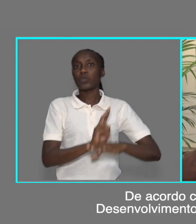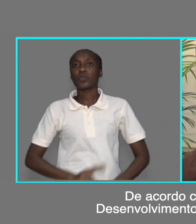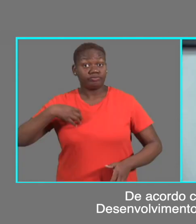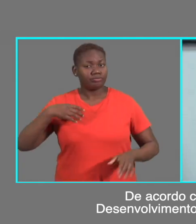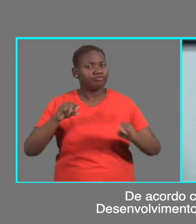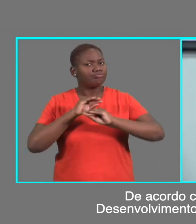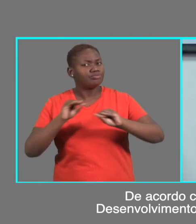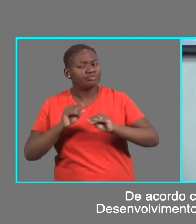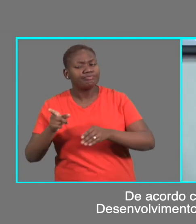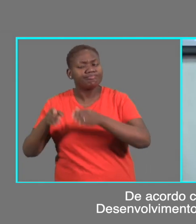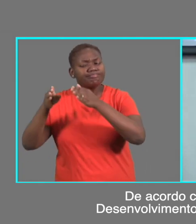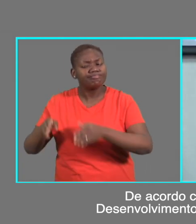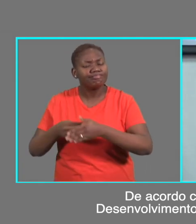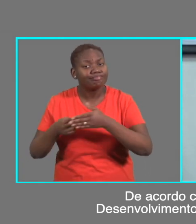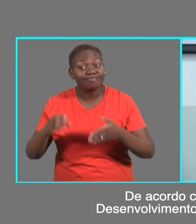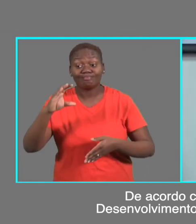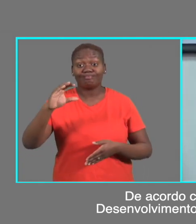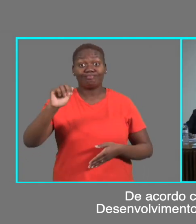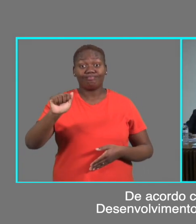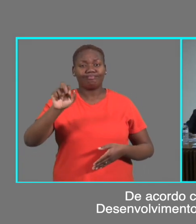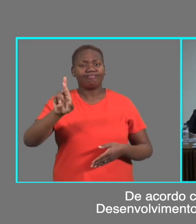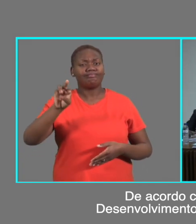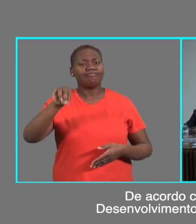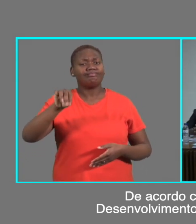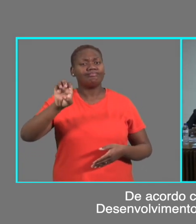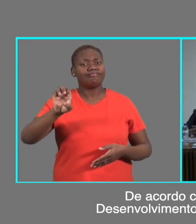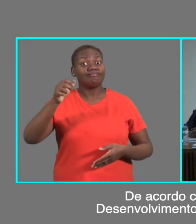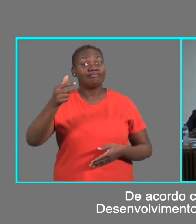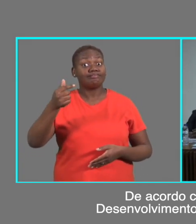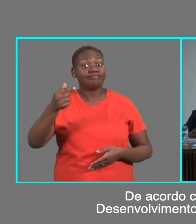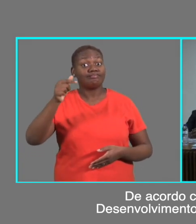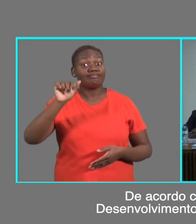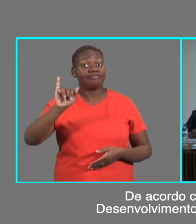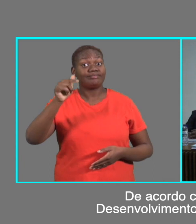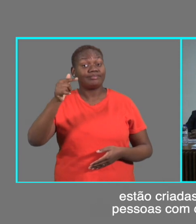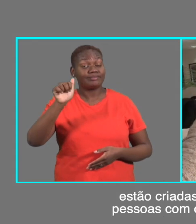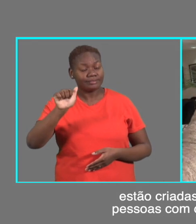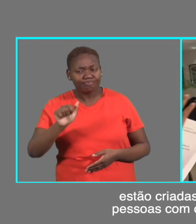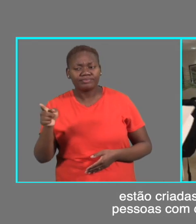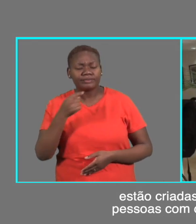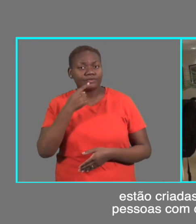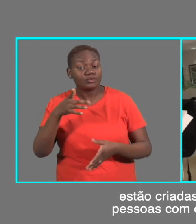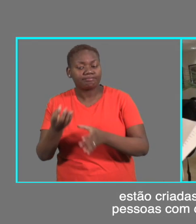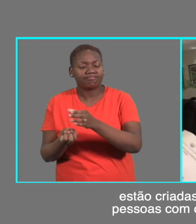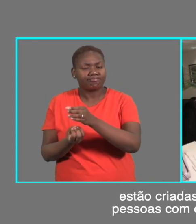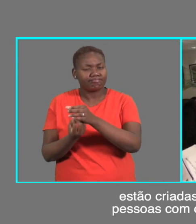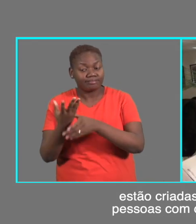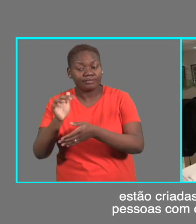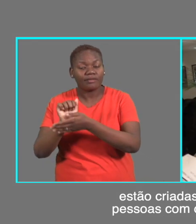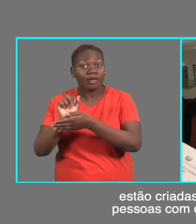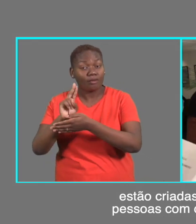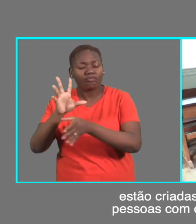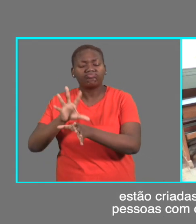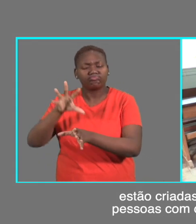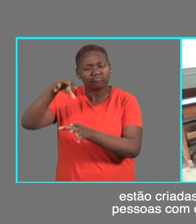alunos. De acordo com a Ministra da Educação e Desenvolvimento Humano, Carmelita Namachilua, estão criadas condições para a